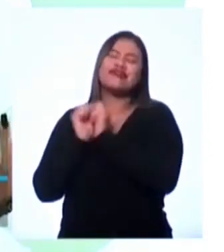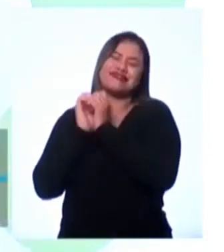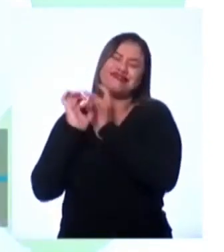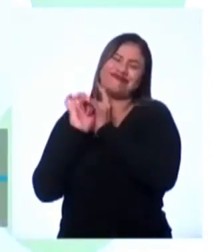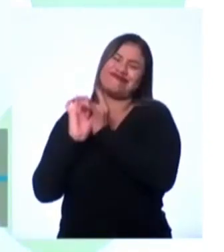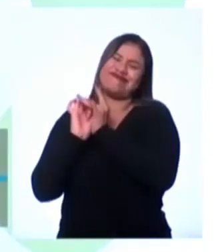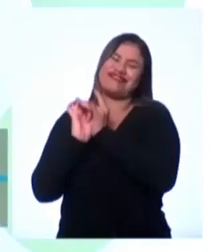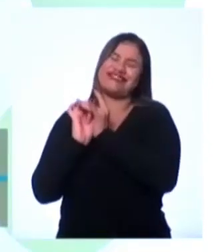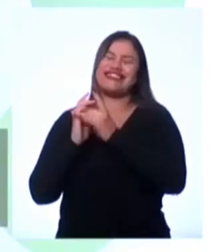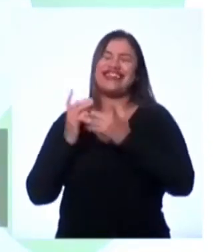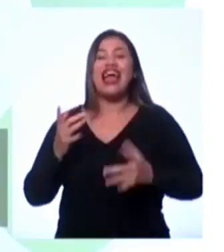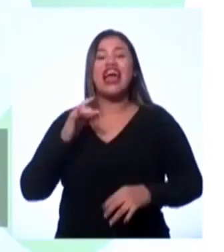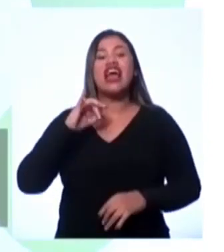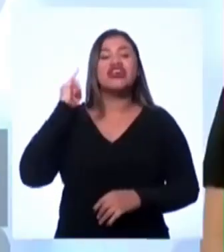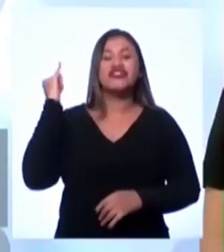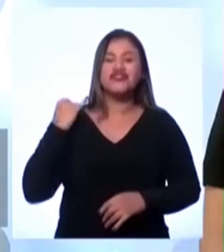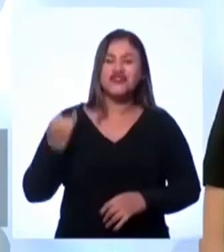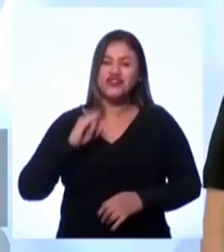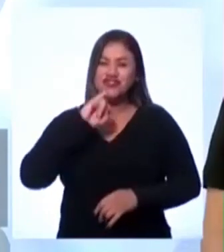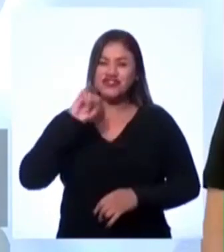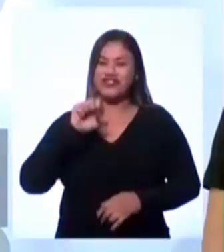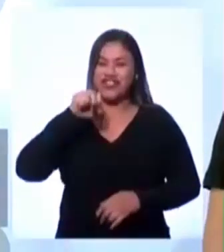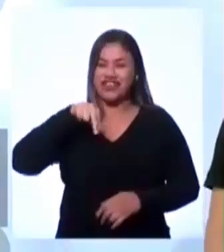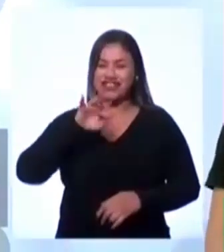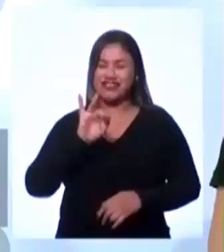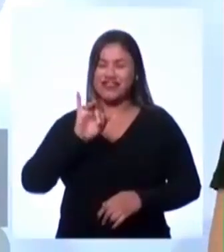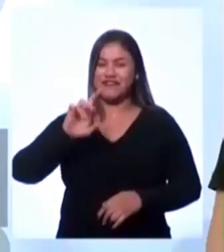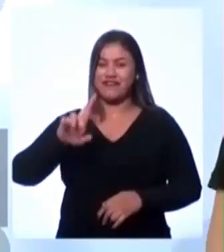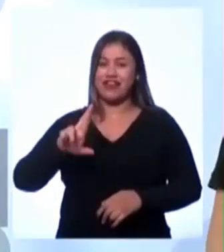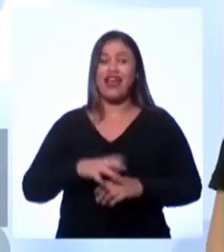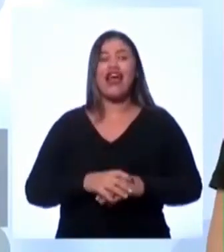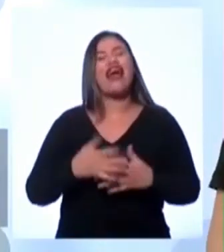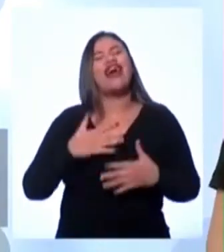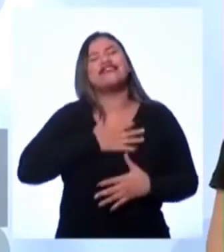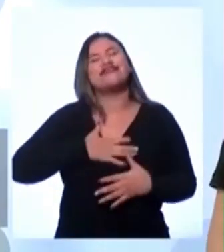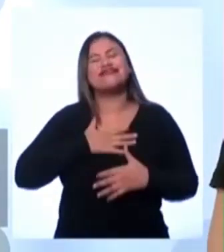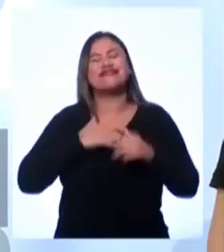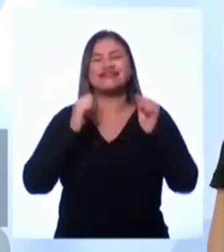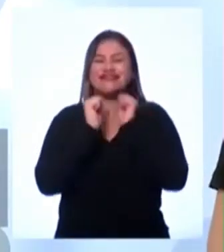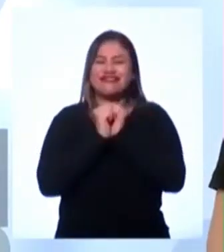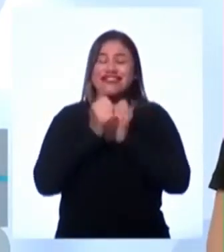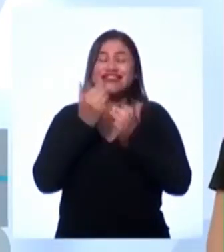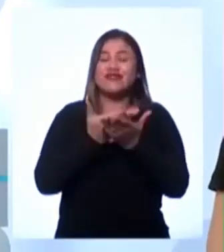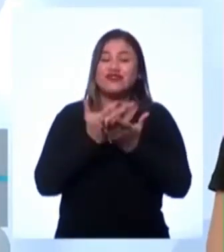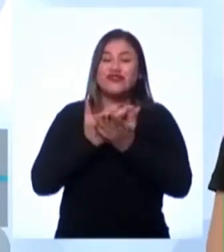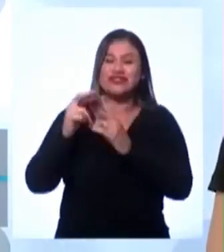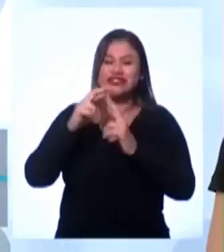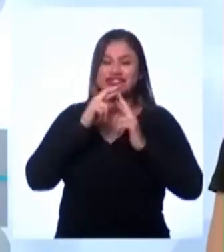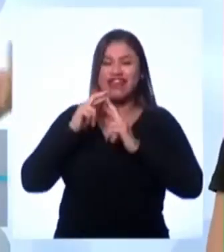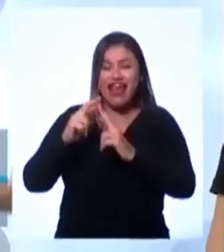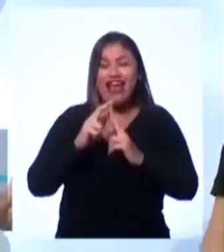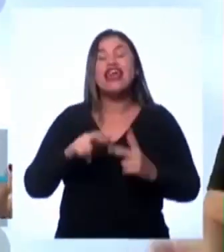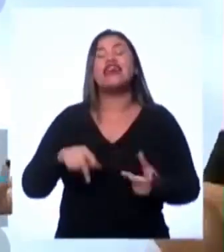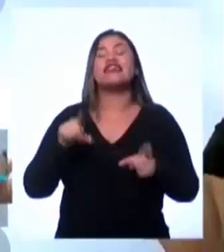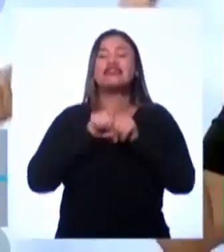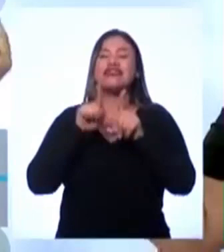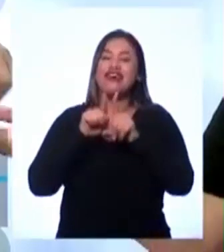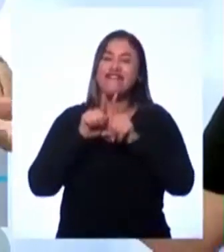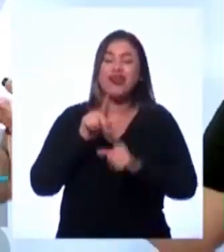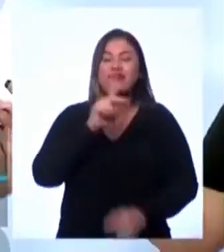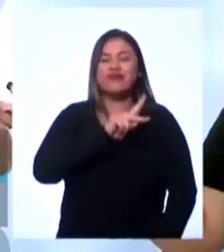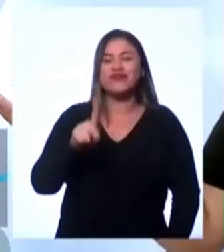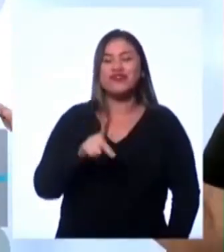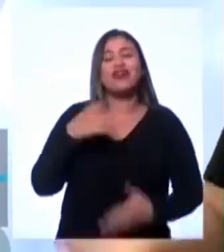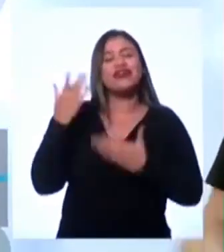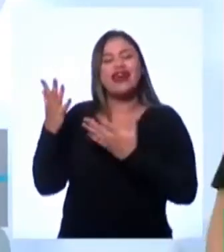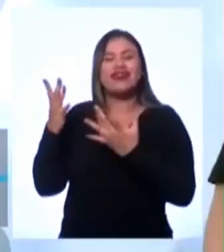É sempre um prazer estar aqui nessa aula com todos os estudantes da rede, com os colegas professores e com a Diva On, a